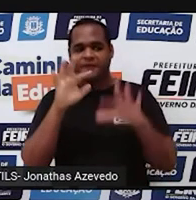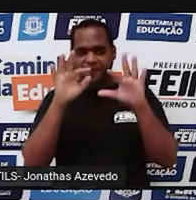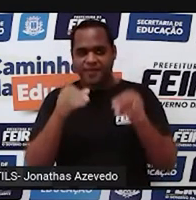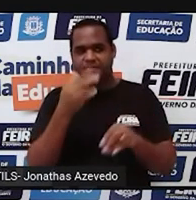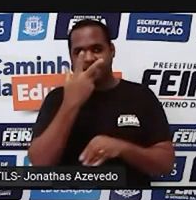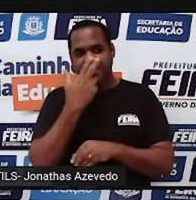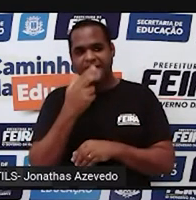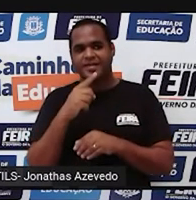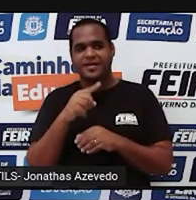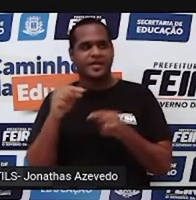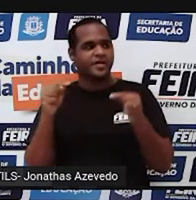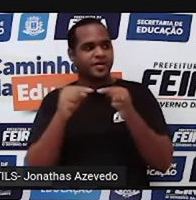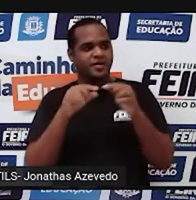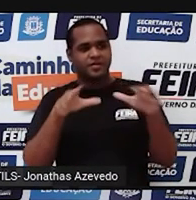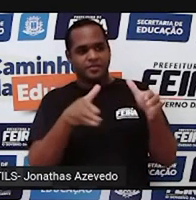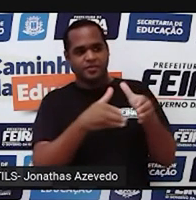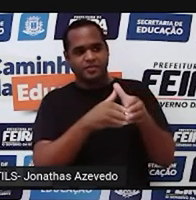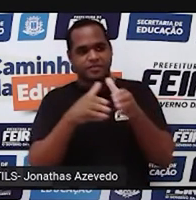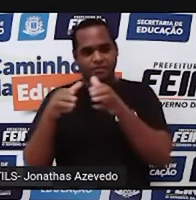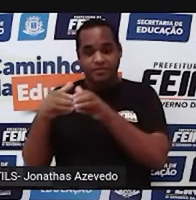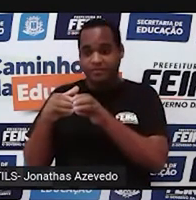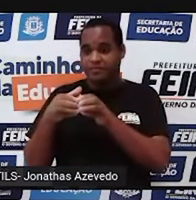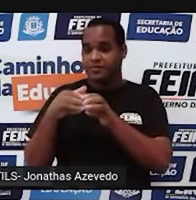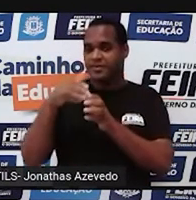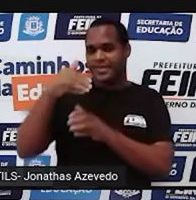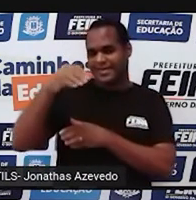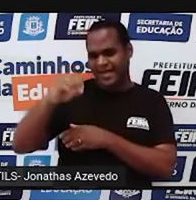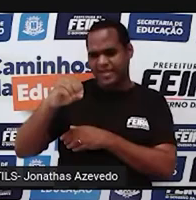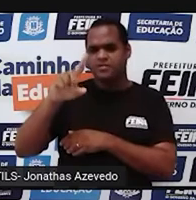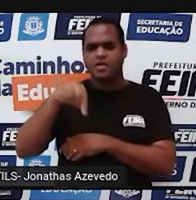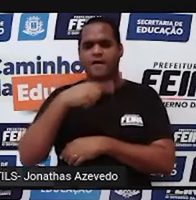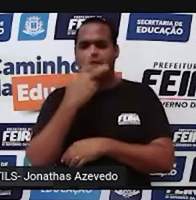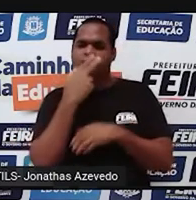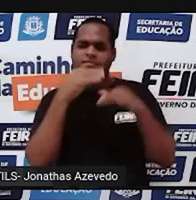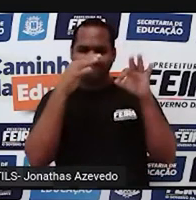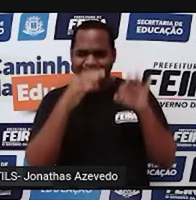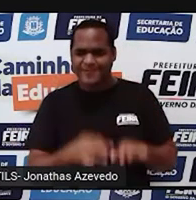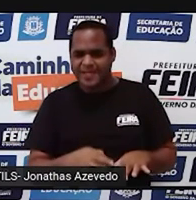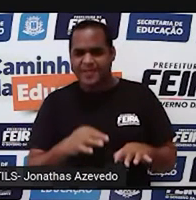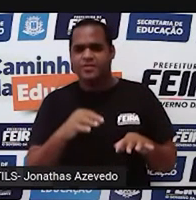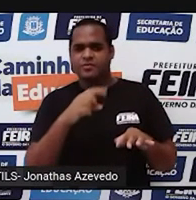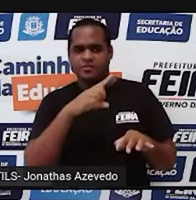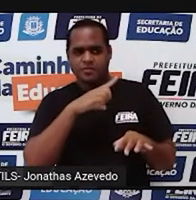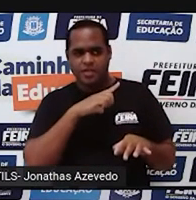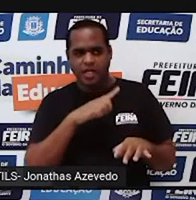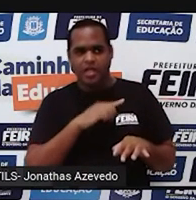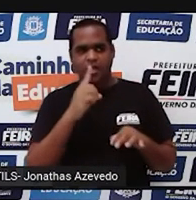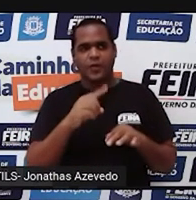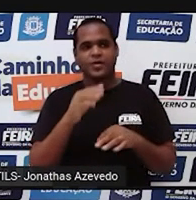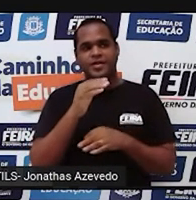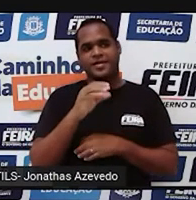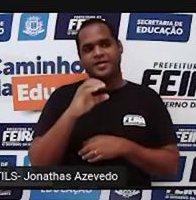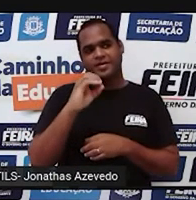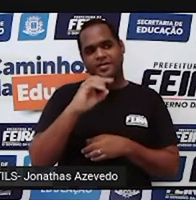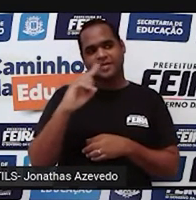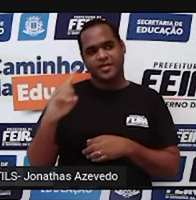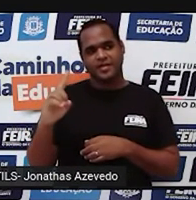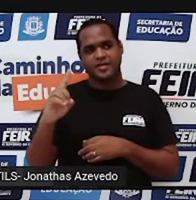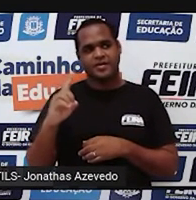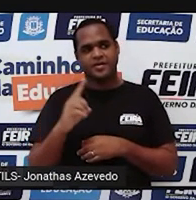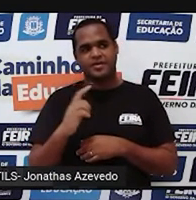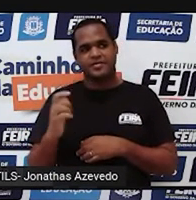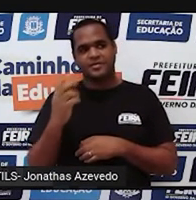A gente tem dois grupos de decimais. São os decimais exatos e as dízimas periódicas. Os